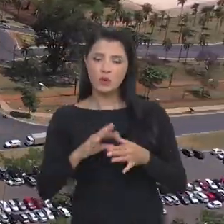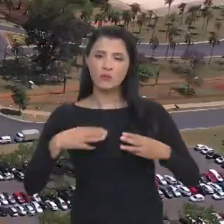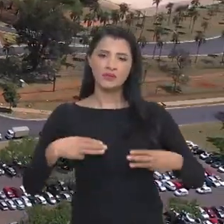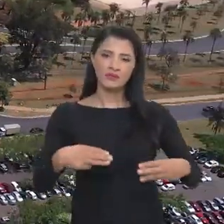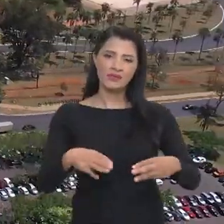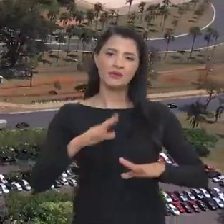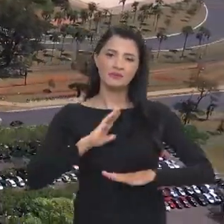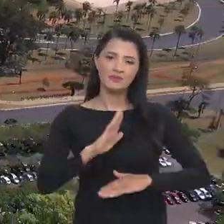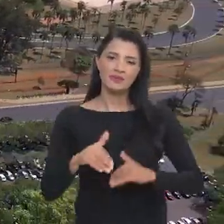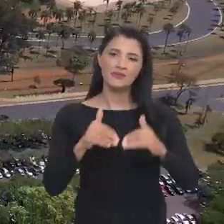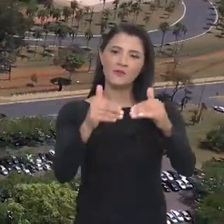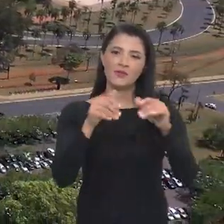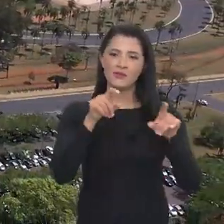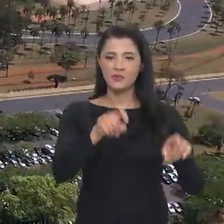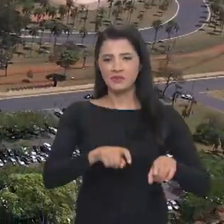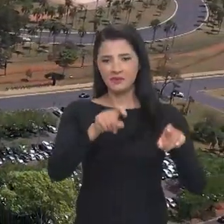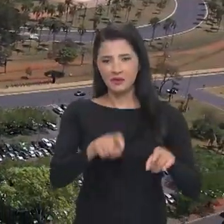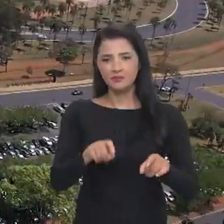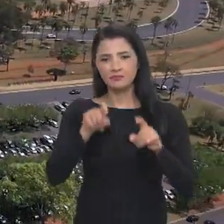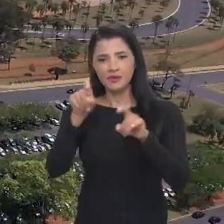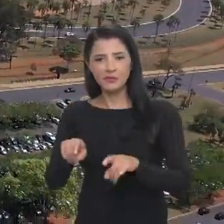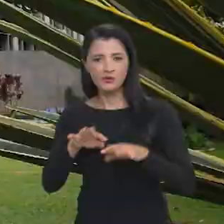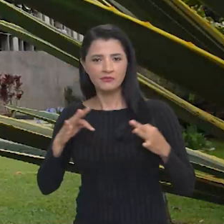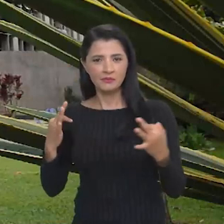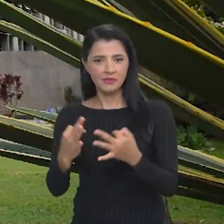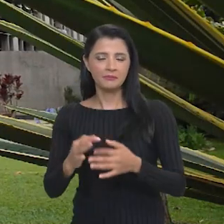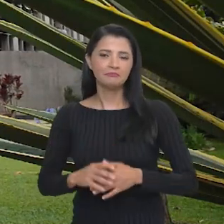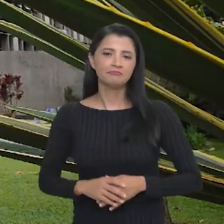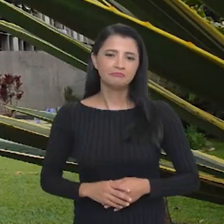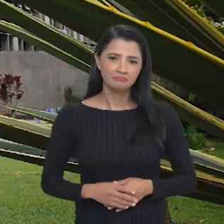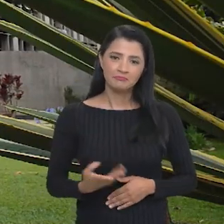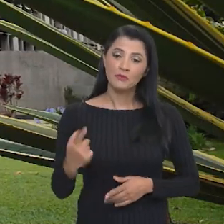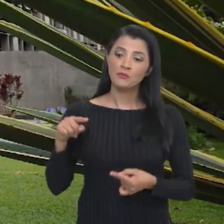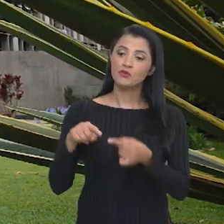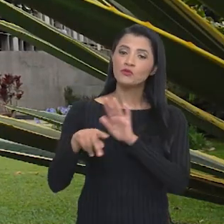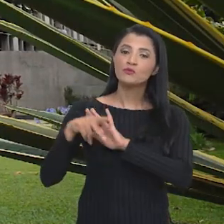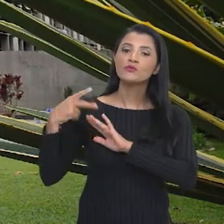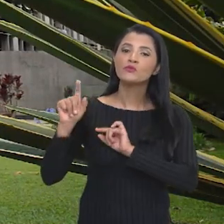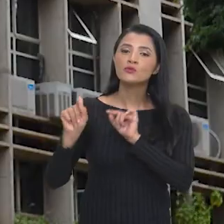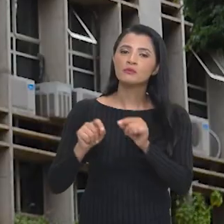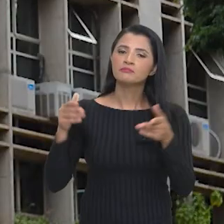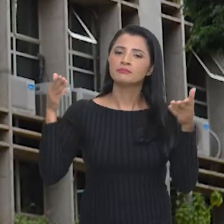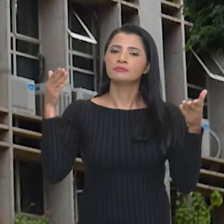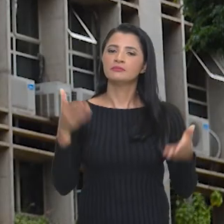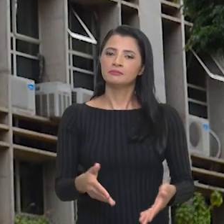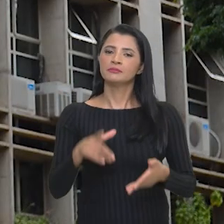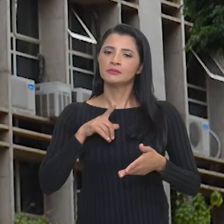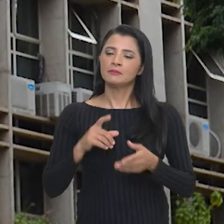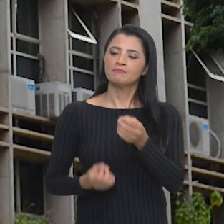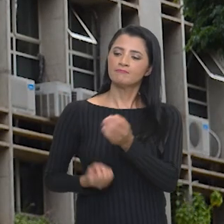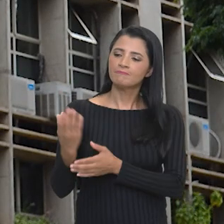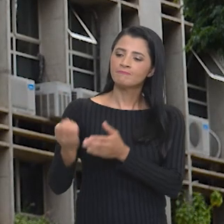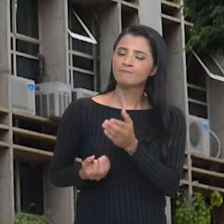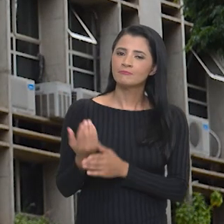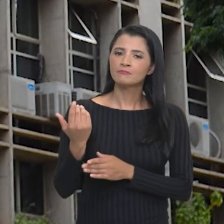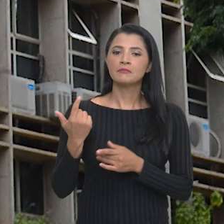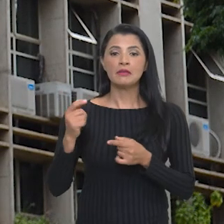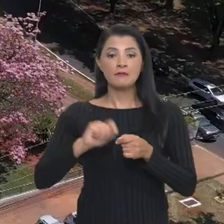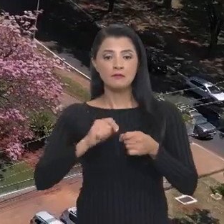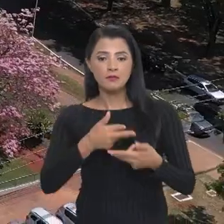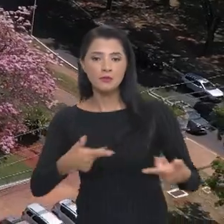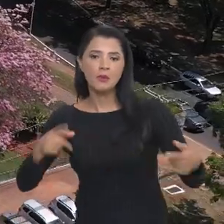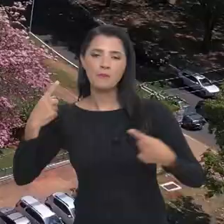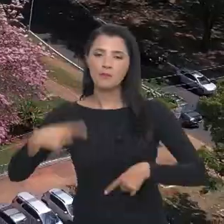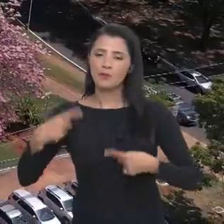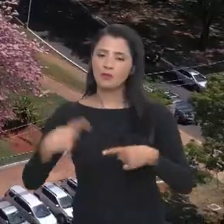vinculada ao Ministério do Desenvolvimento Agrário e Agricultura Familiar. Sua missão é participar da formulação e